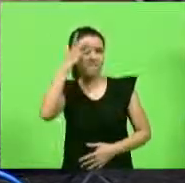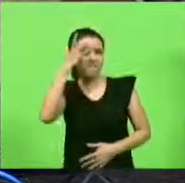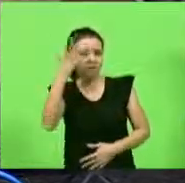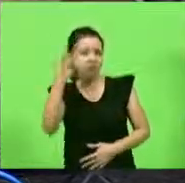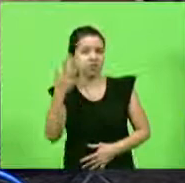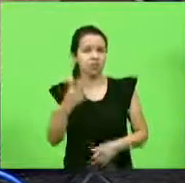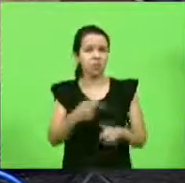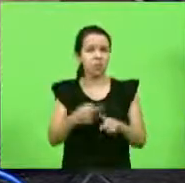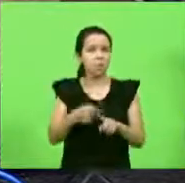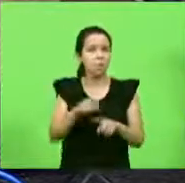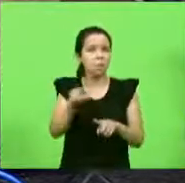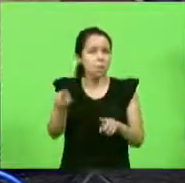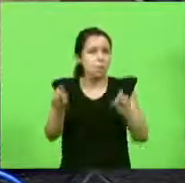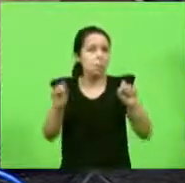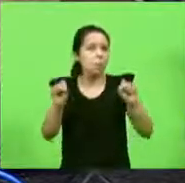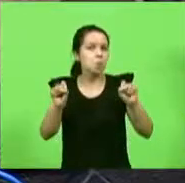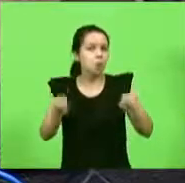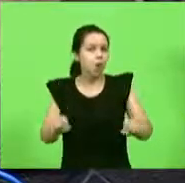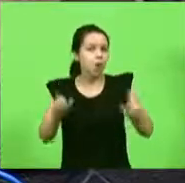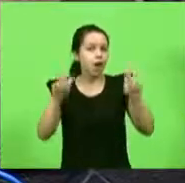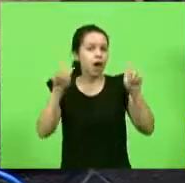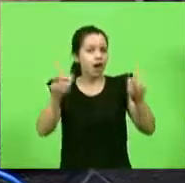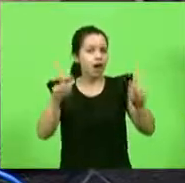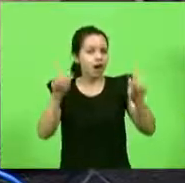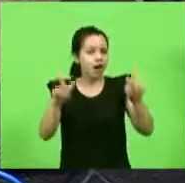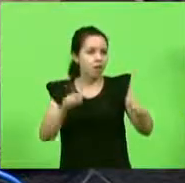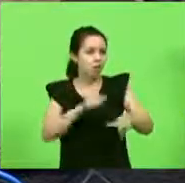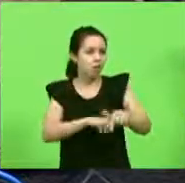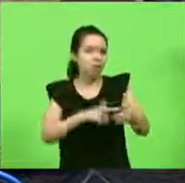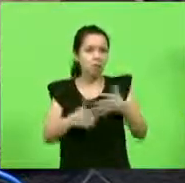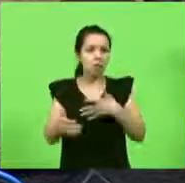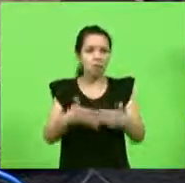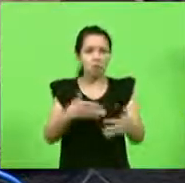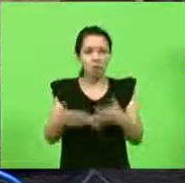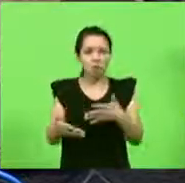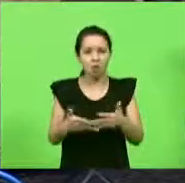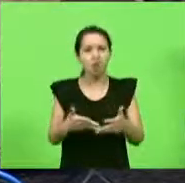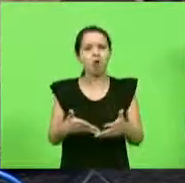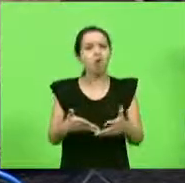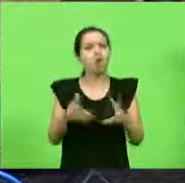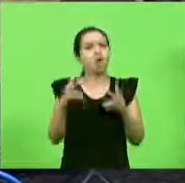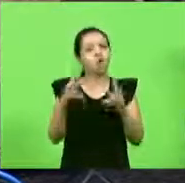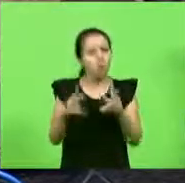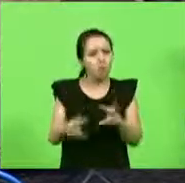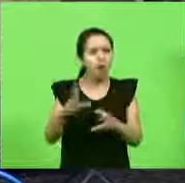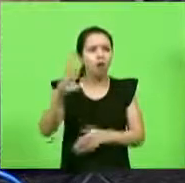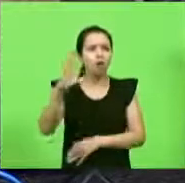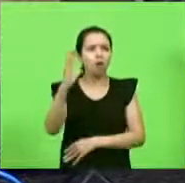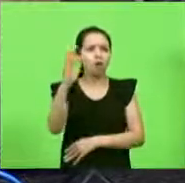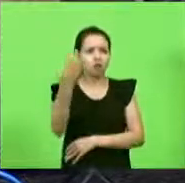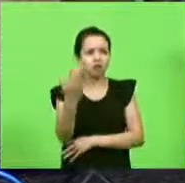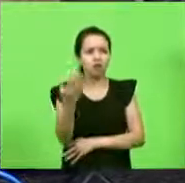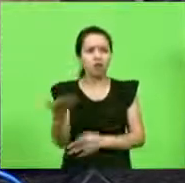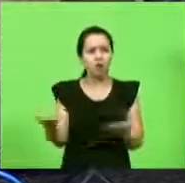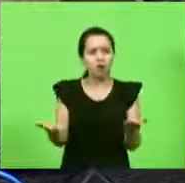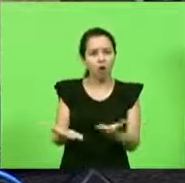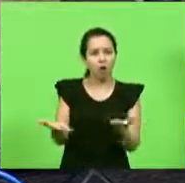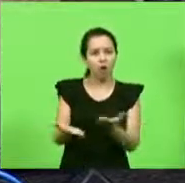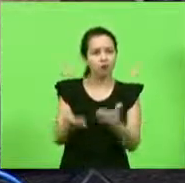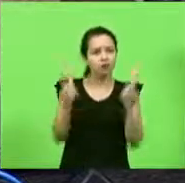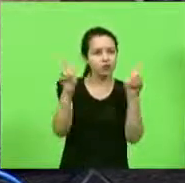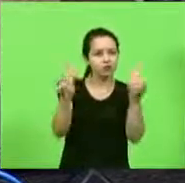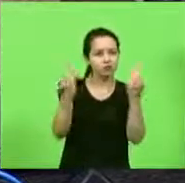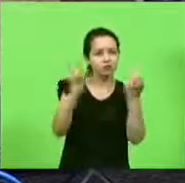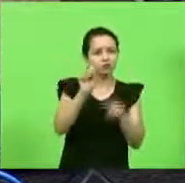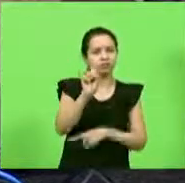porque eles podem fazer greve quando quiserem. Na maior parte das vezes, como aconteceu agora no caso da greve do